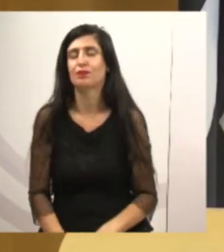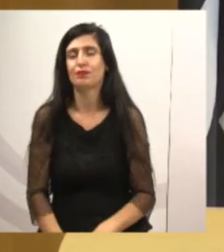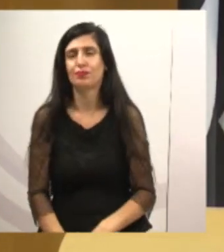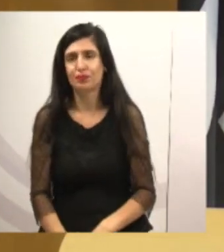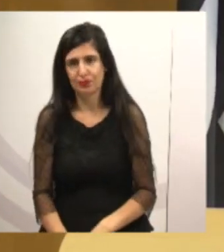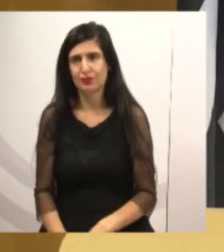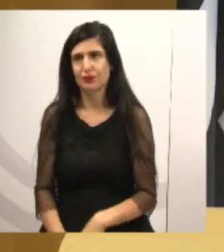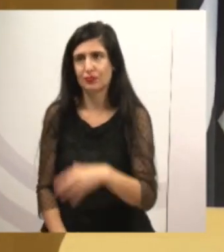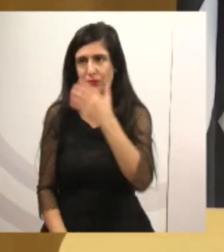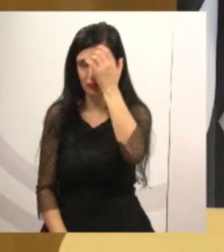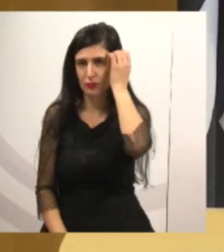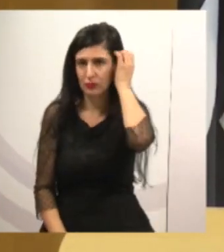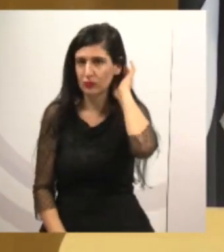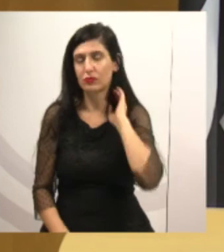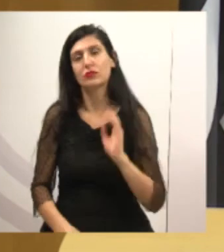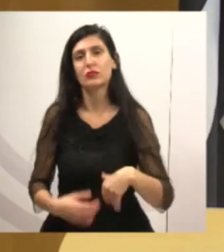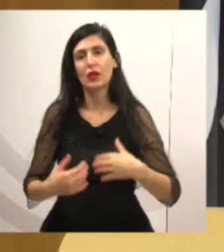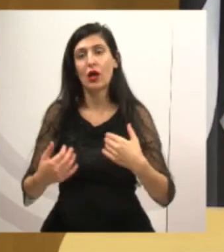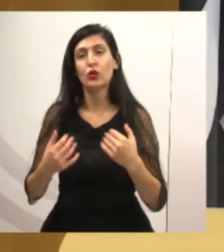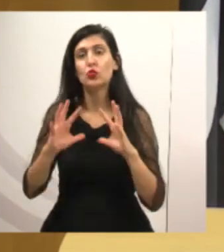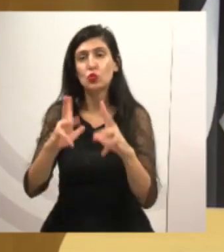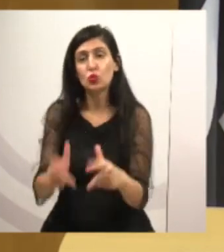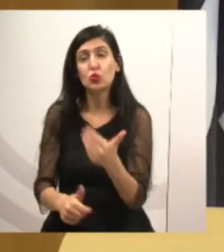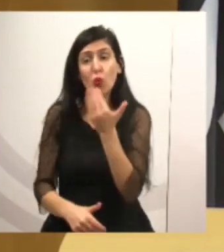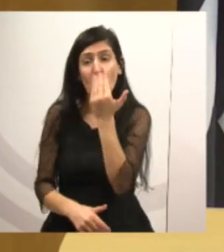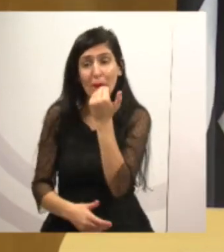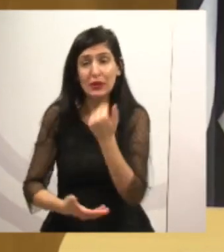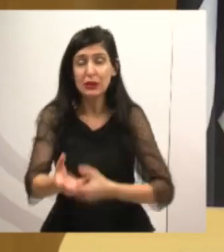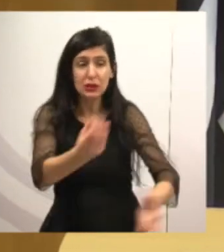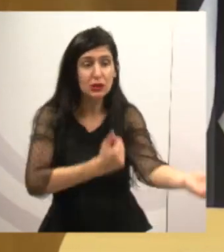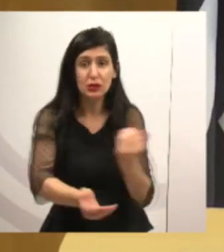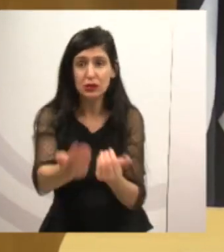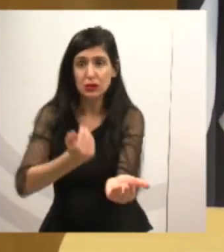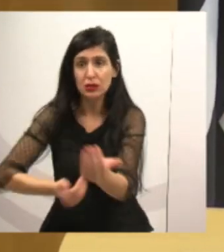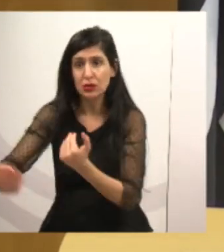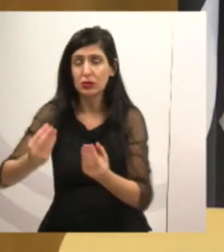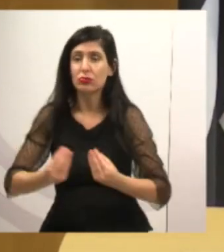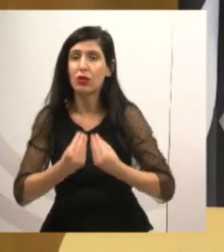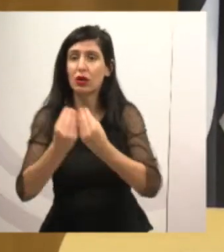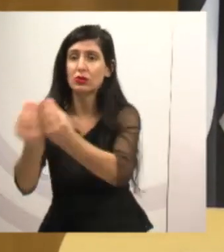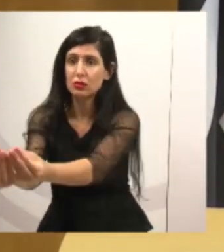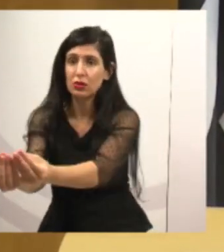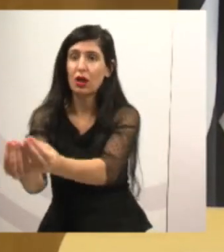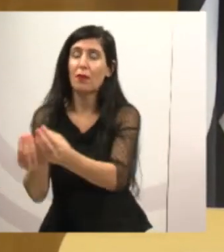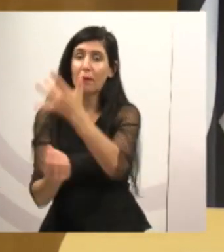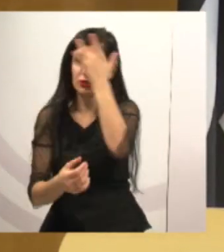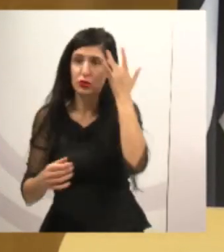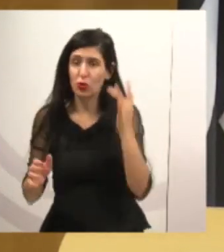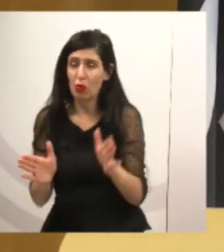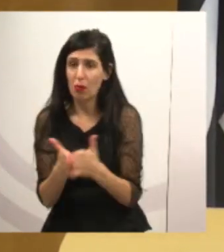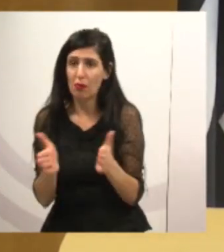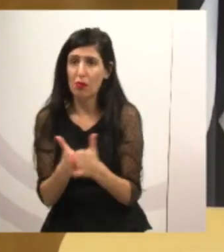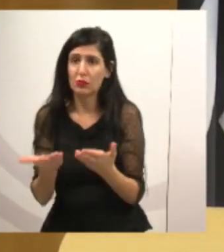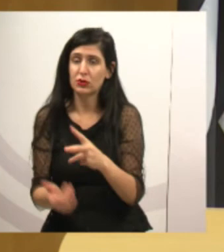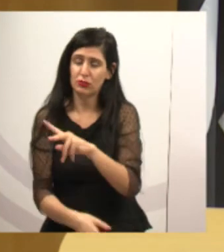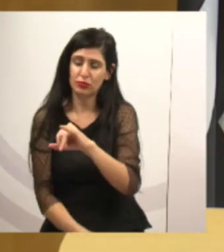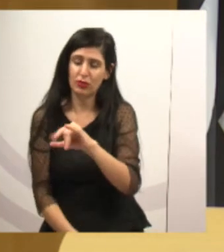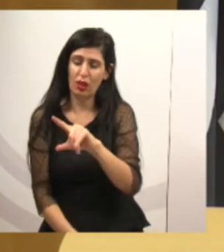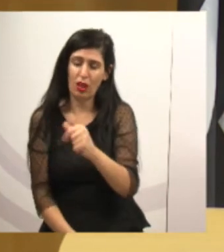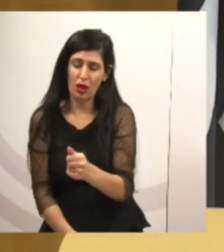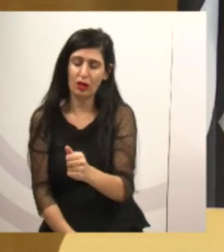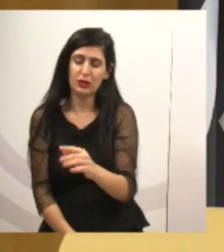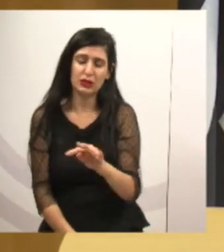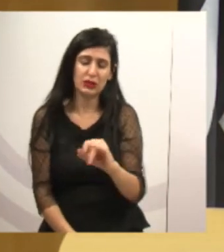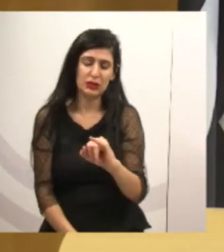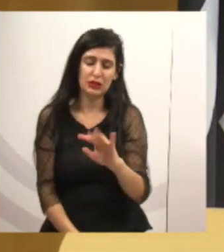vai ser oferecido para a comunidade lá do Vila Ita. O Vila Ita que foi muito atingido com essa chuvarada, estão passando